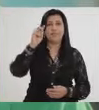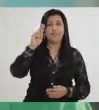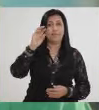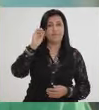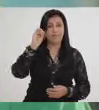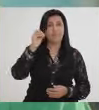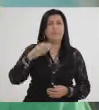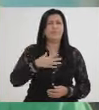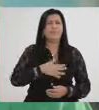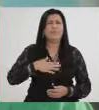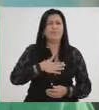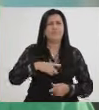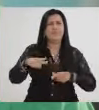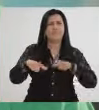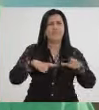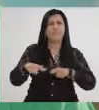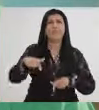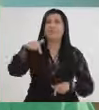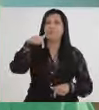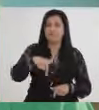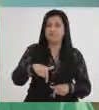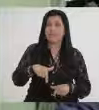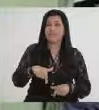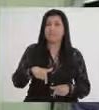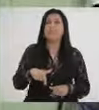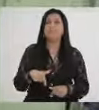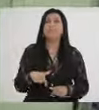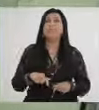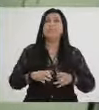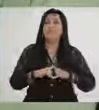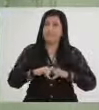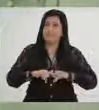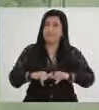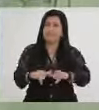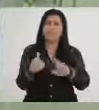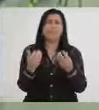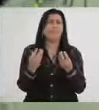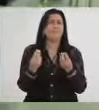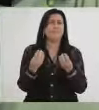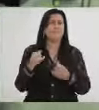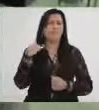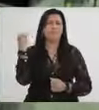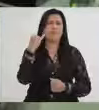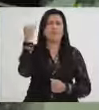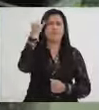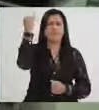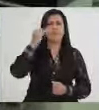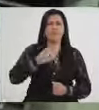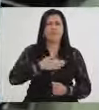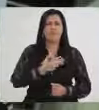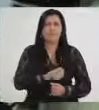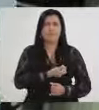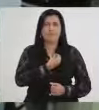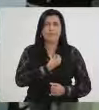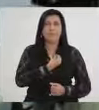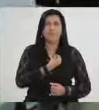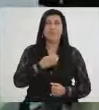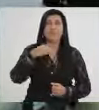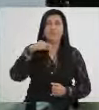Eu gosto de trabalhar aqui. Aqui é fazer as bocas na minha vida. Aqui eu